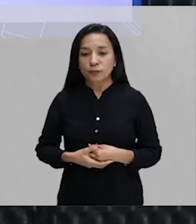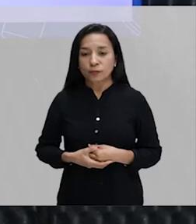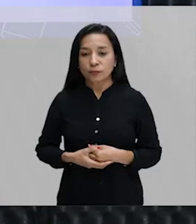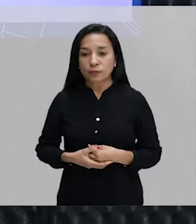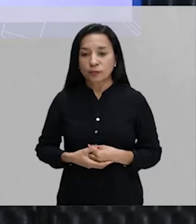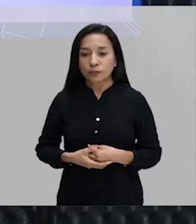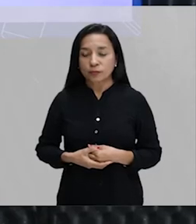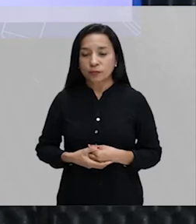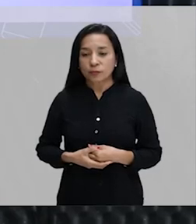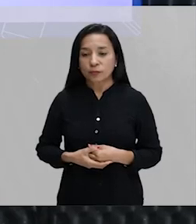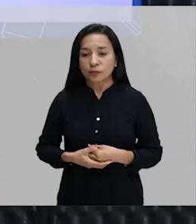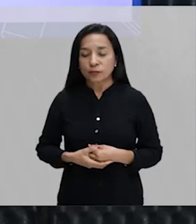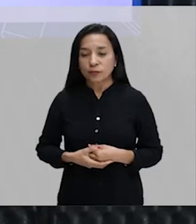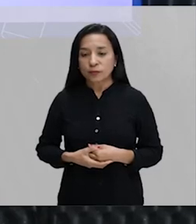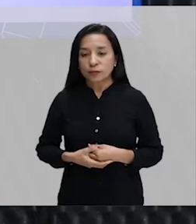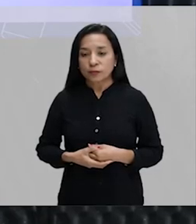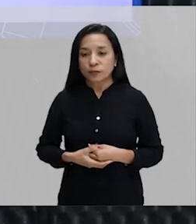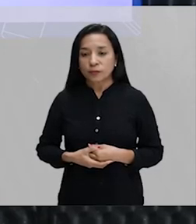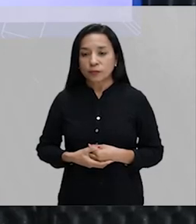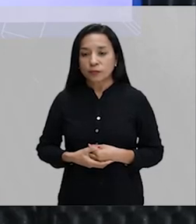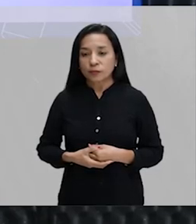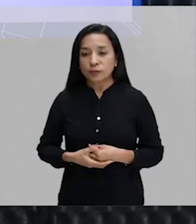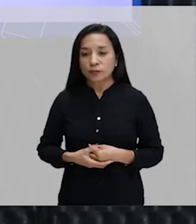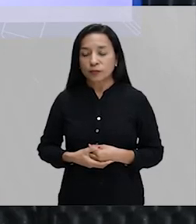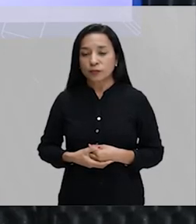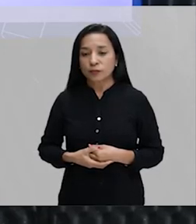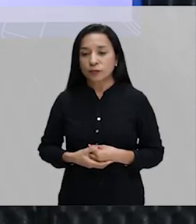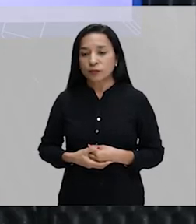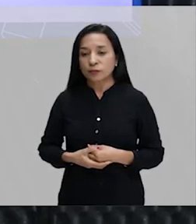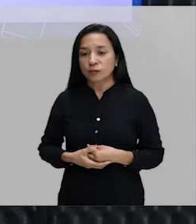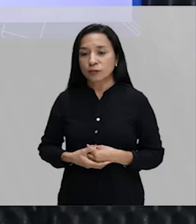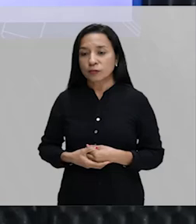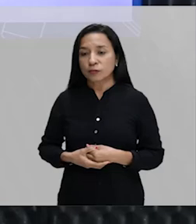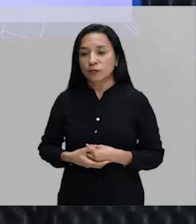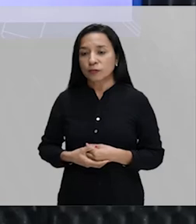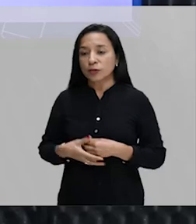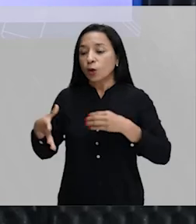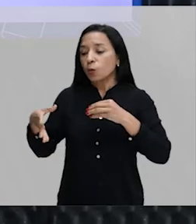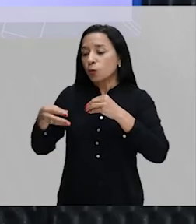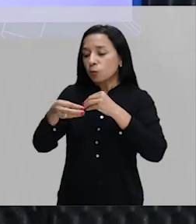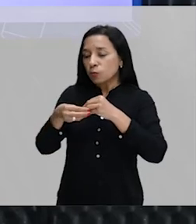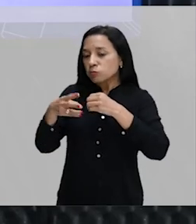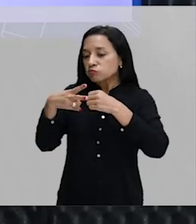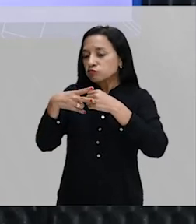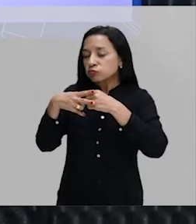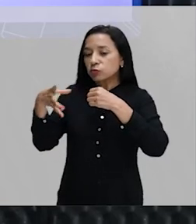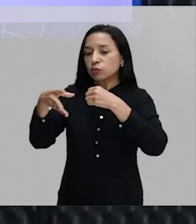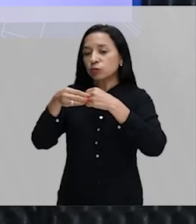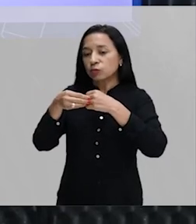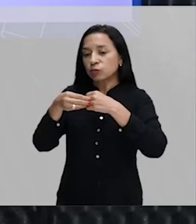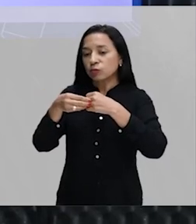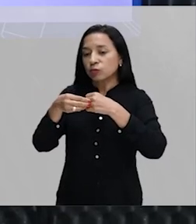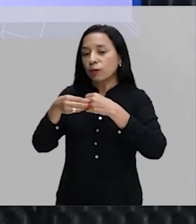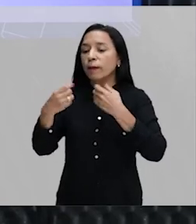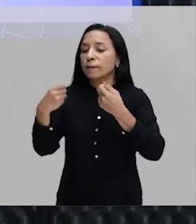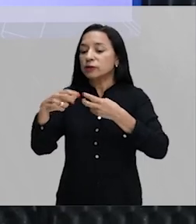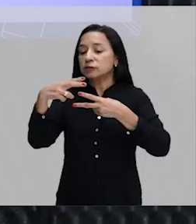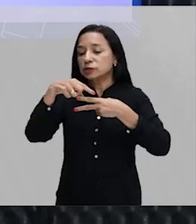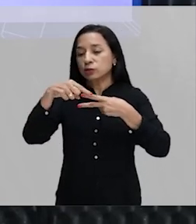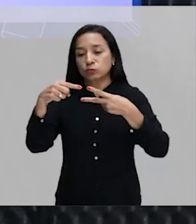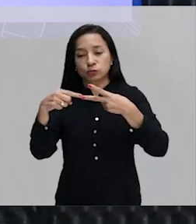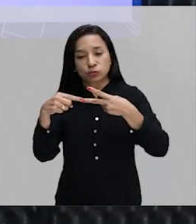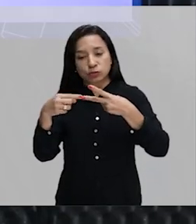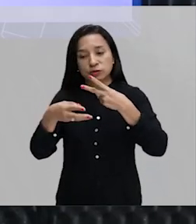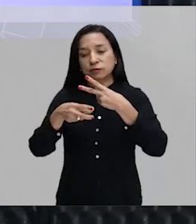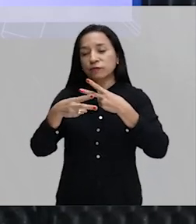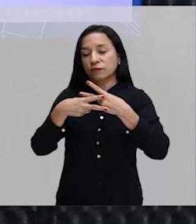tendrias e tendrían condicional compuesto aí eu já vou colocar dois verbos, um